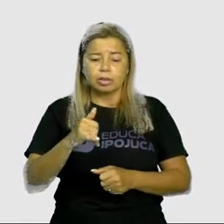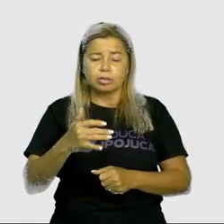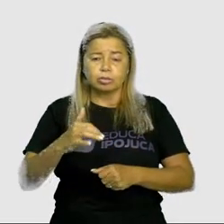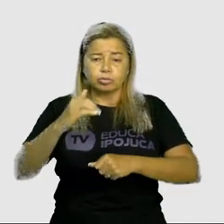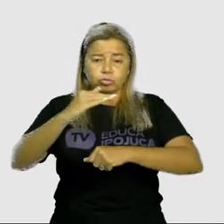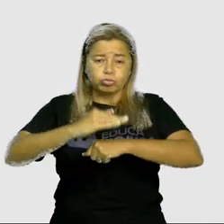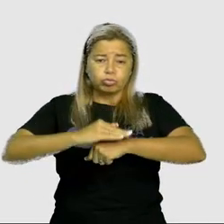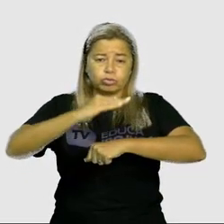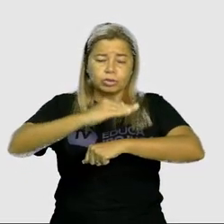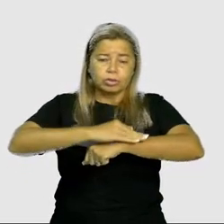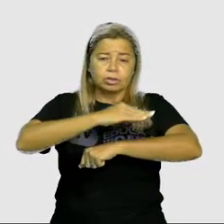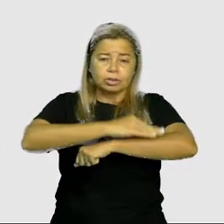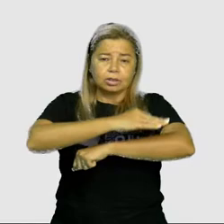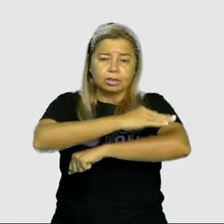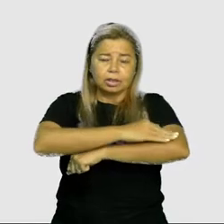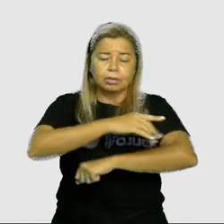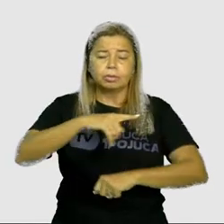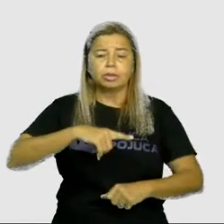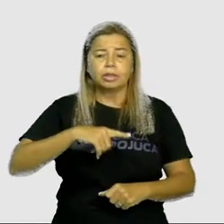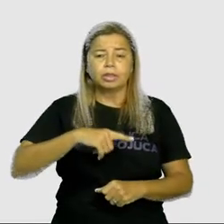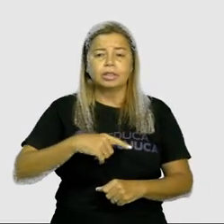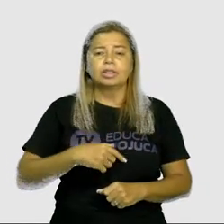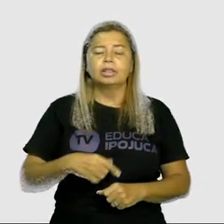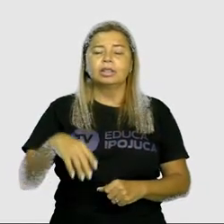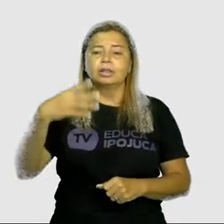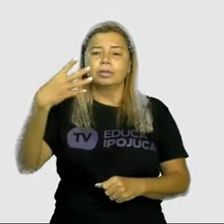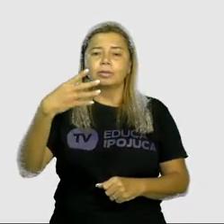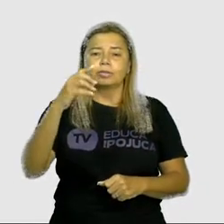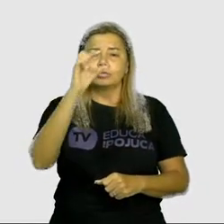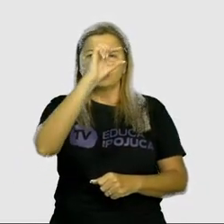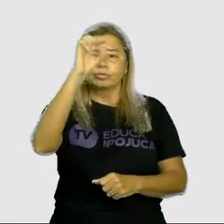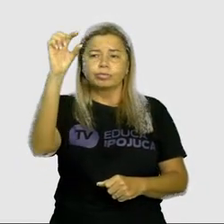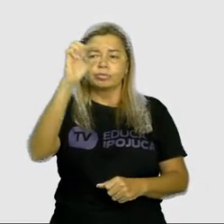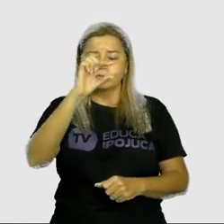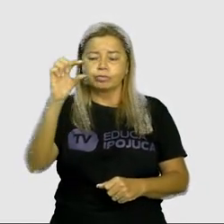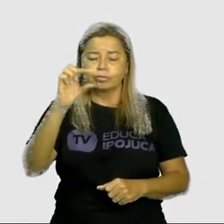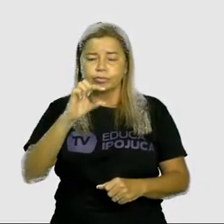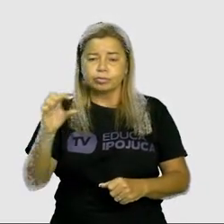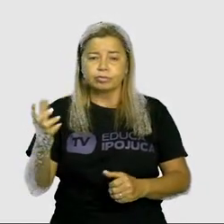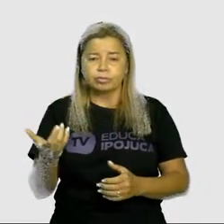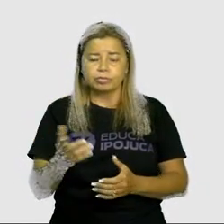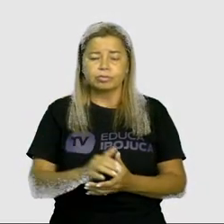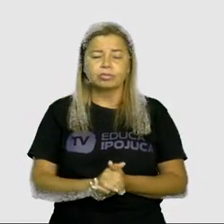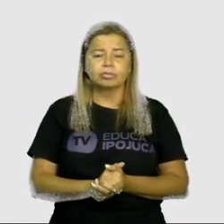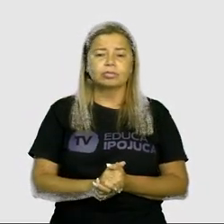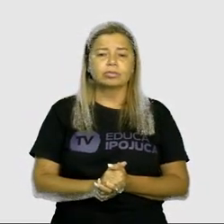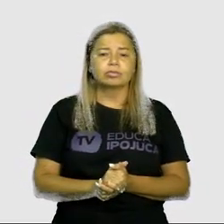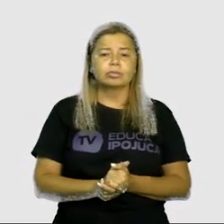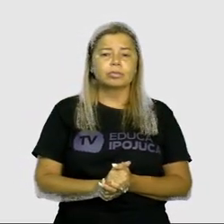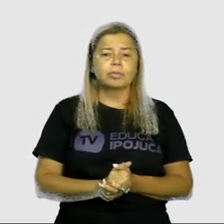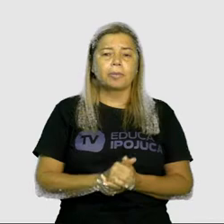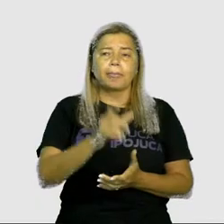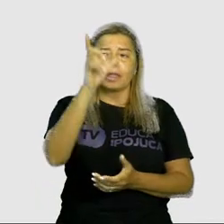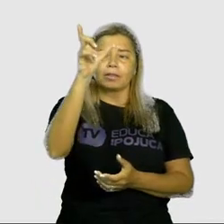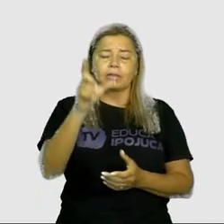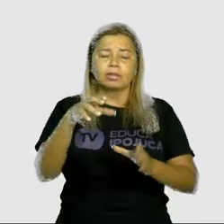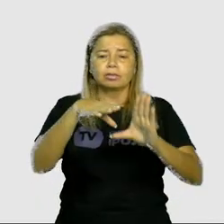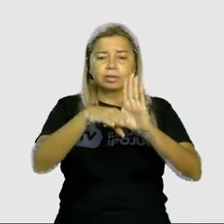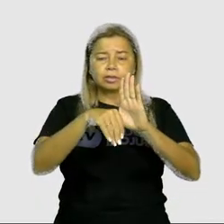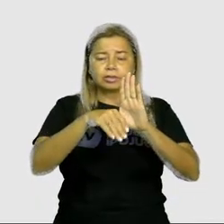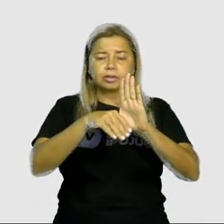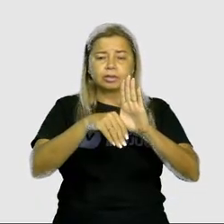três, quatro versinhos. Então, cada linha escrita daquele verso ou daquele trava-língua